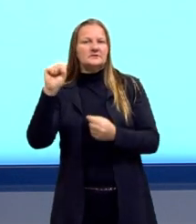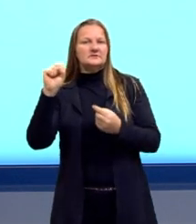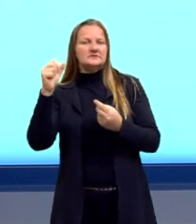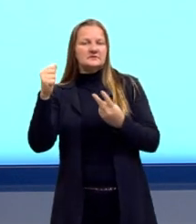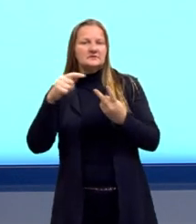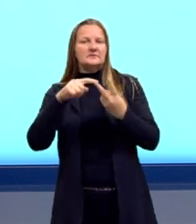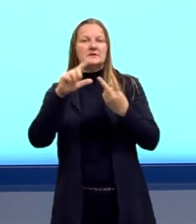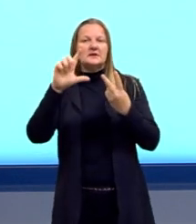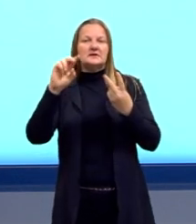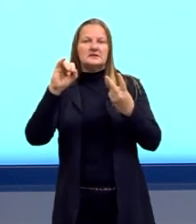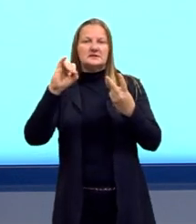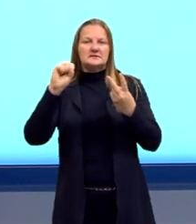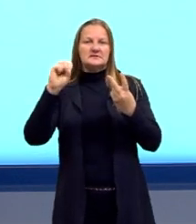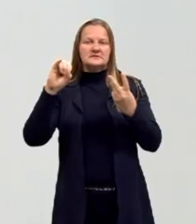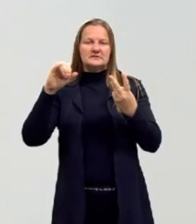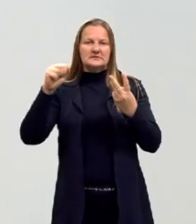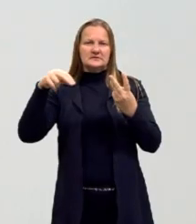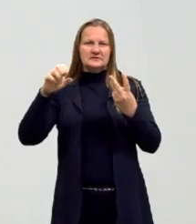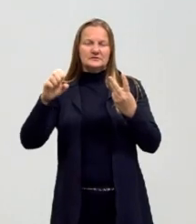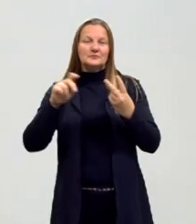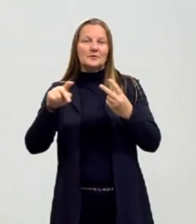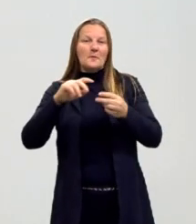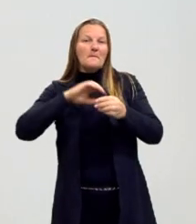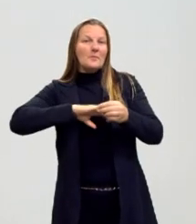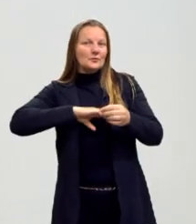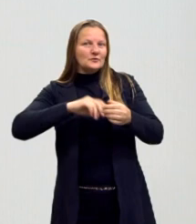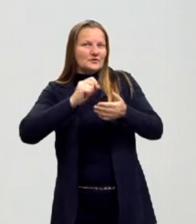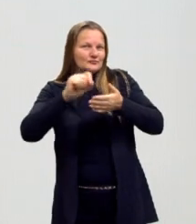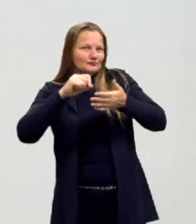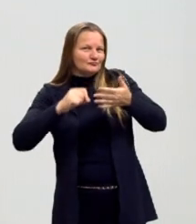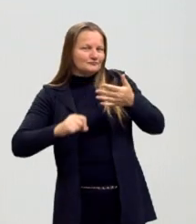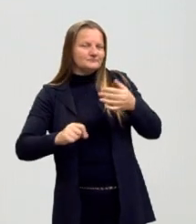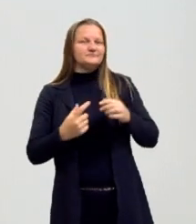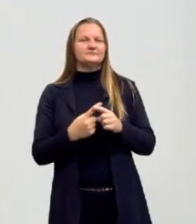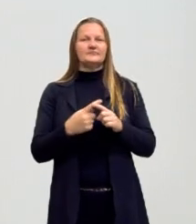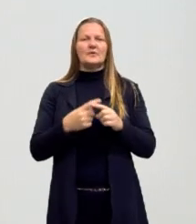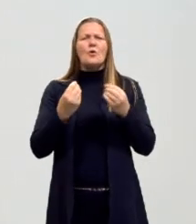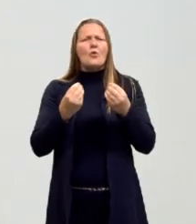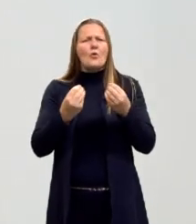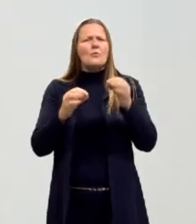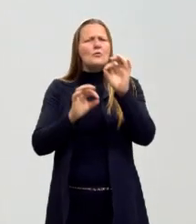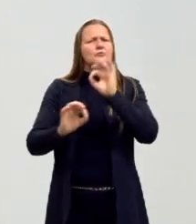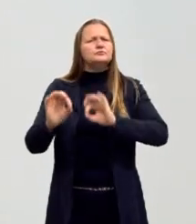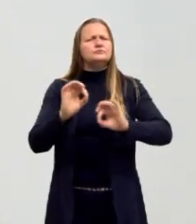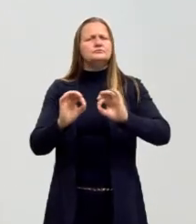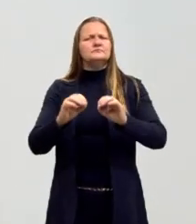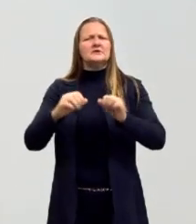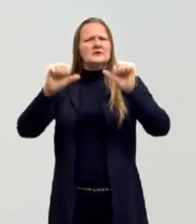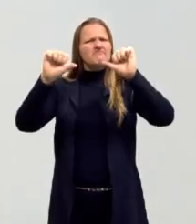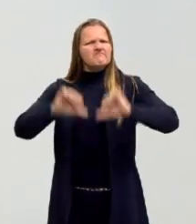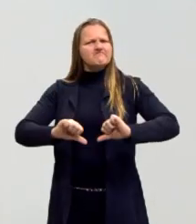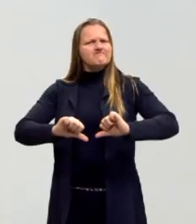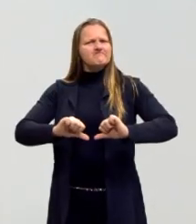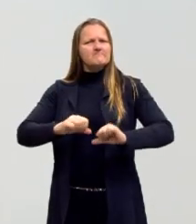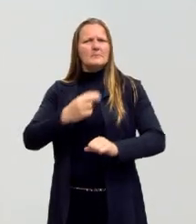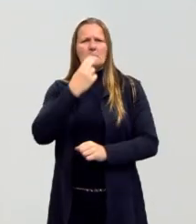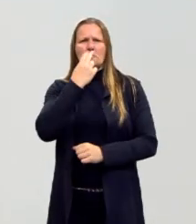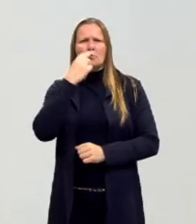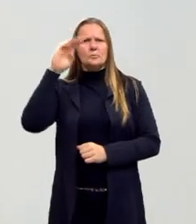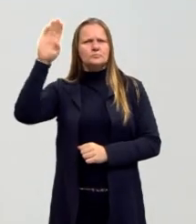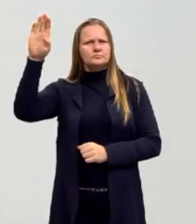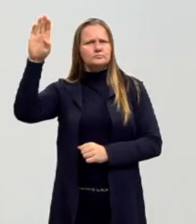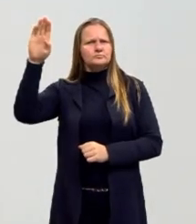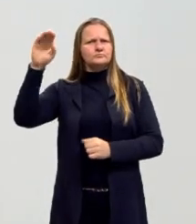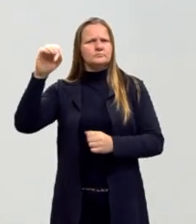Liziane. Então, vamos lá, vamos falar sobre como o nazifascismo foi derrotado. A gente precisa explicar um pouquinho